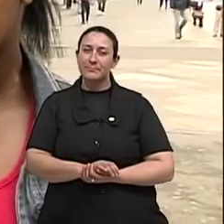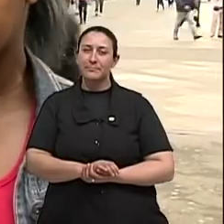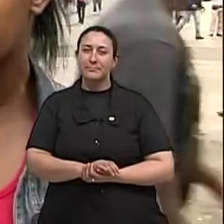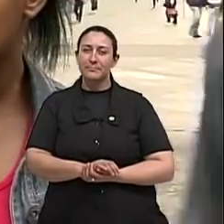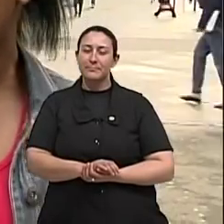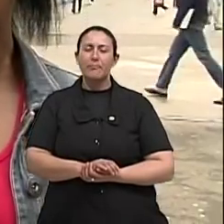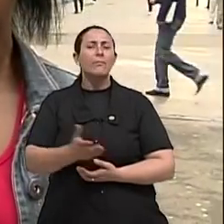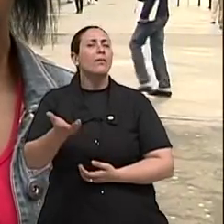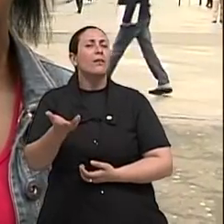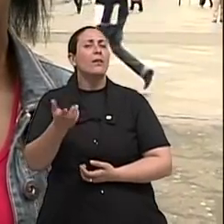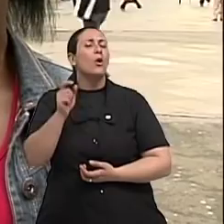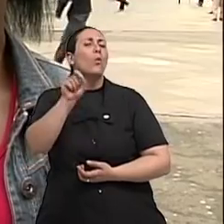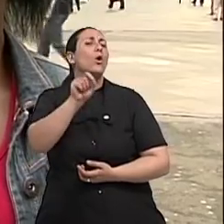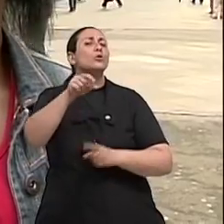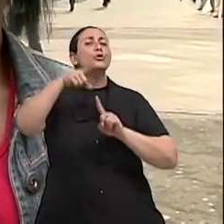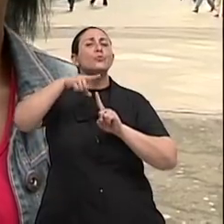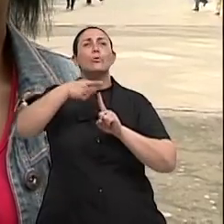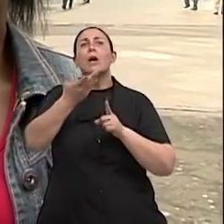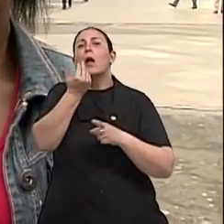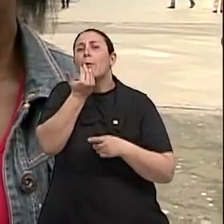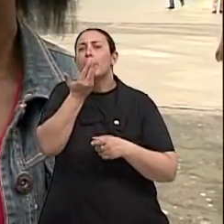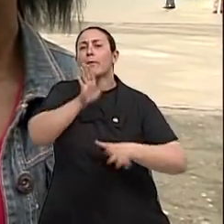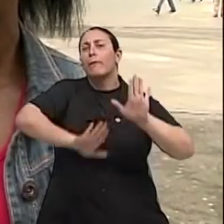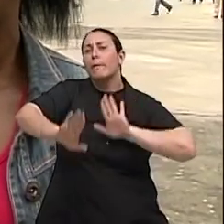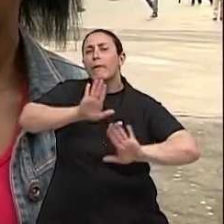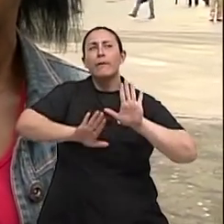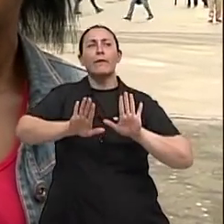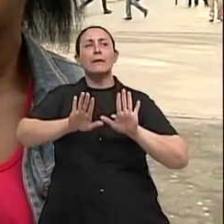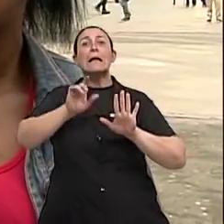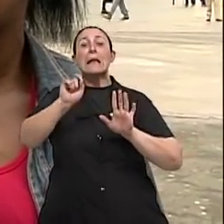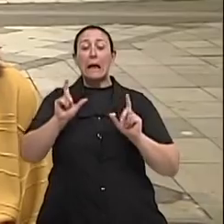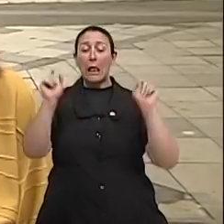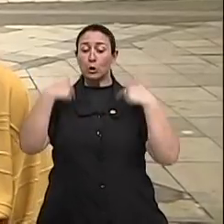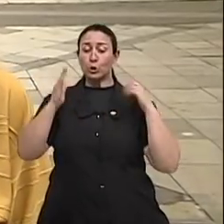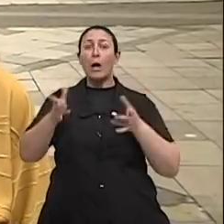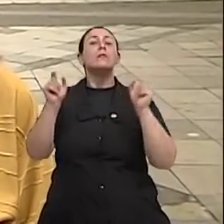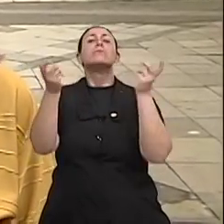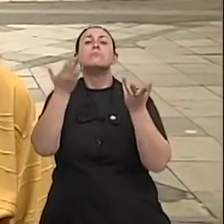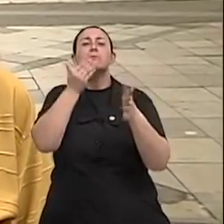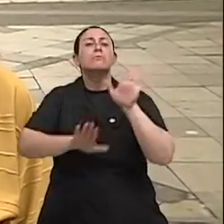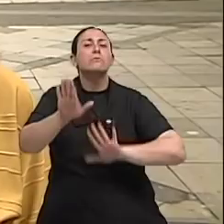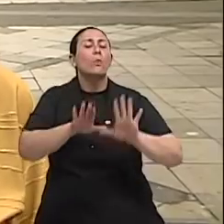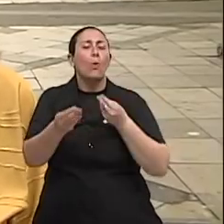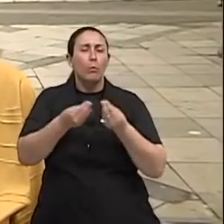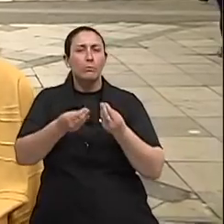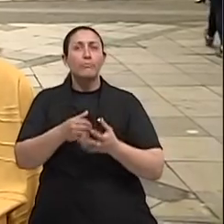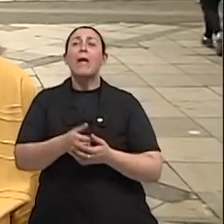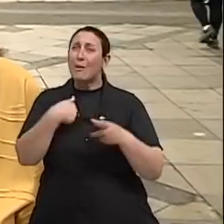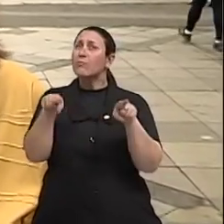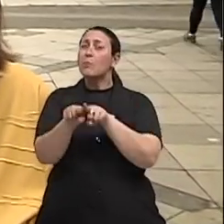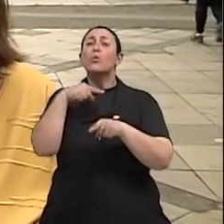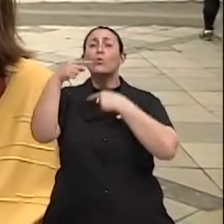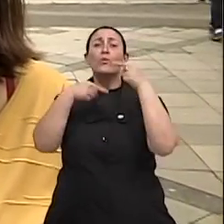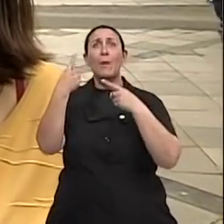Quais são os tipos de alimentação em relação a quem já teve câncer de mama? Eu tenho a dúvida como a gente saber, assim,